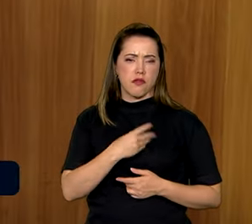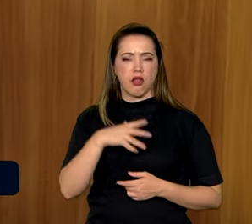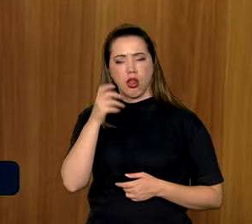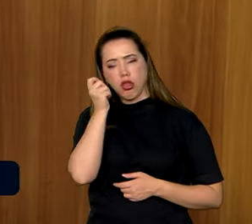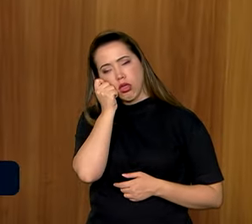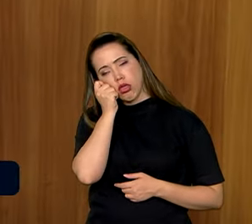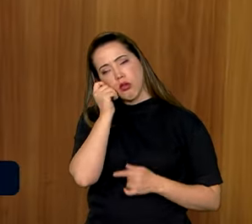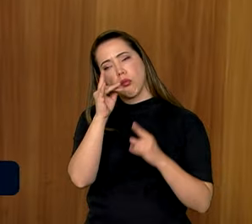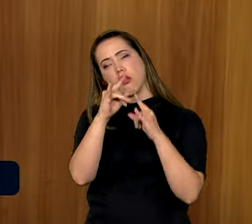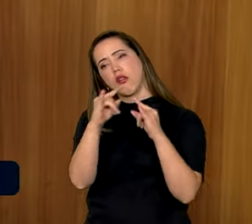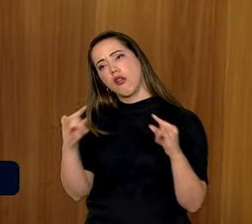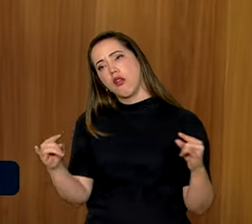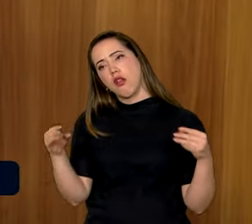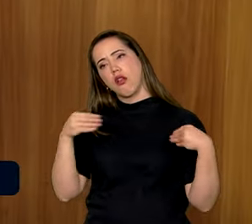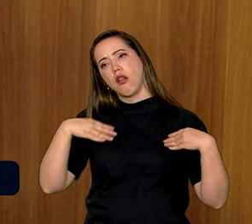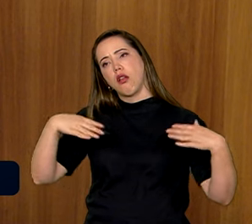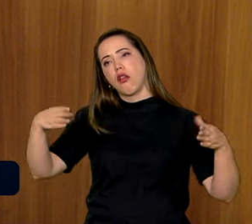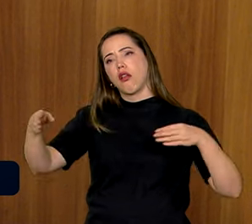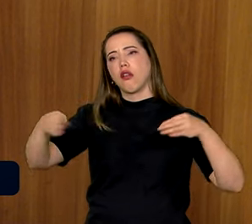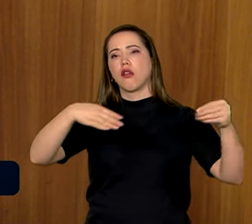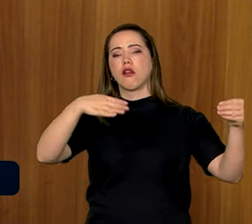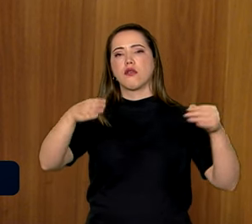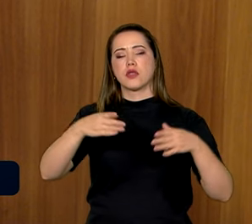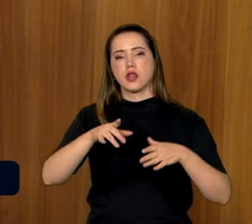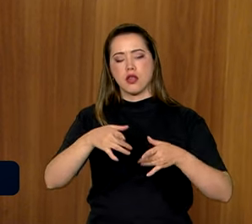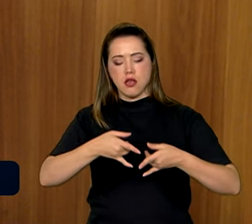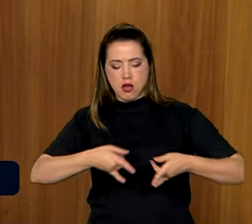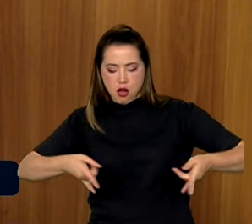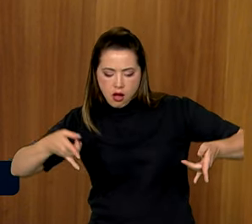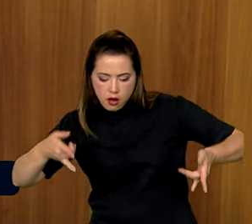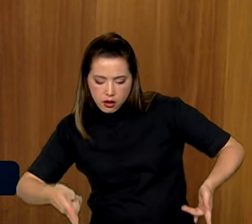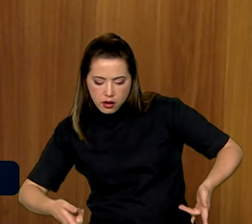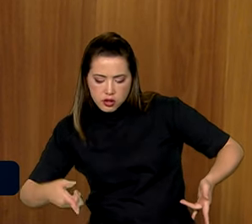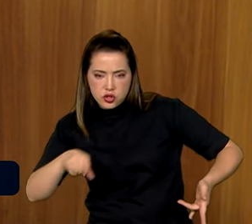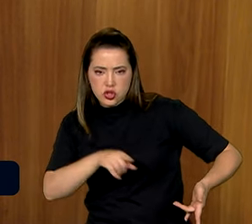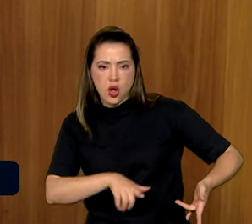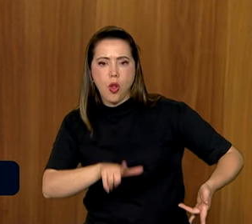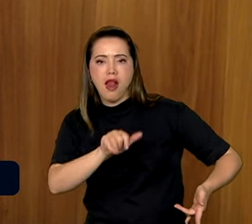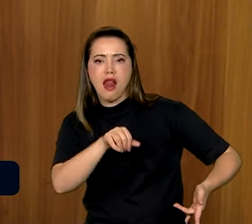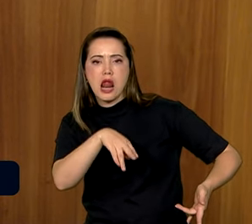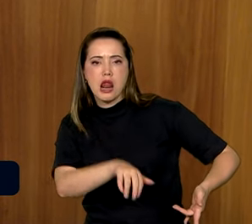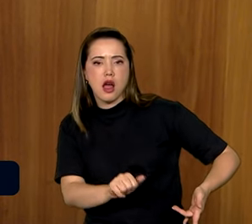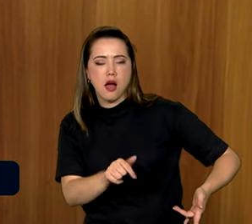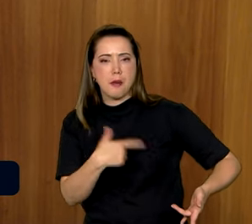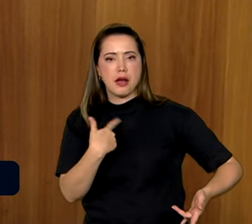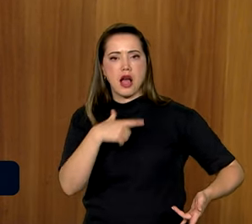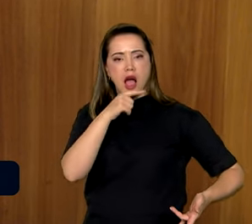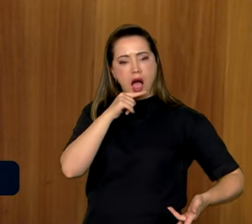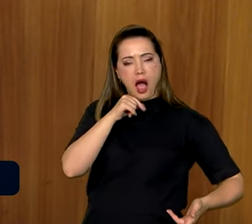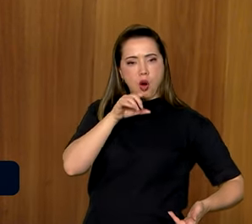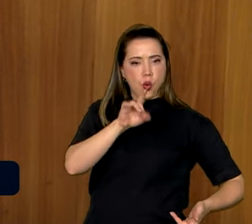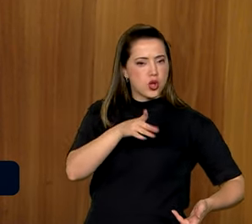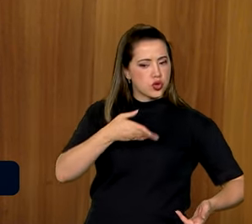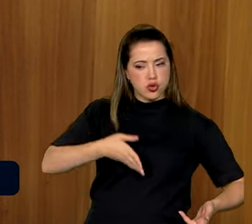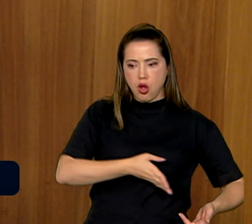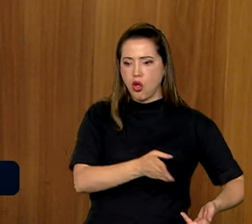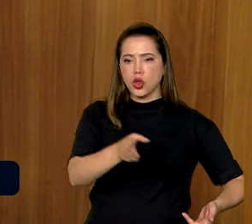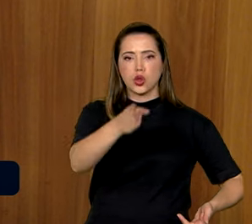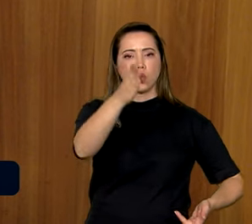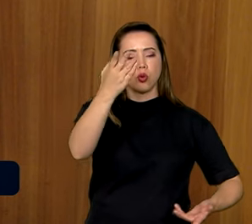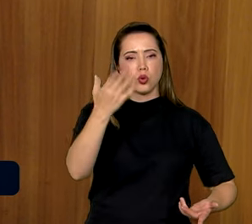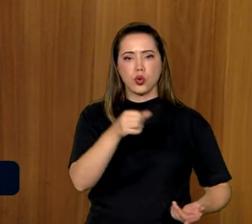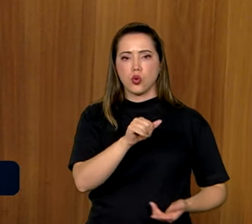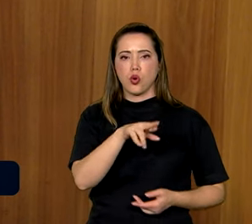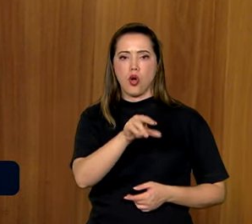em colchões no chão, em cima da lama, bebendo água de córrego, sem nenhum local para fazer as suas necessidades fisiológicas,